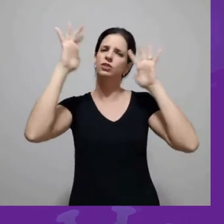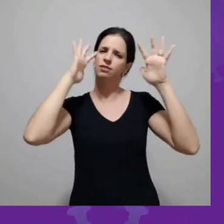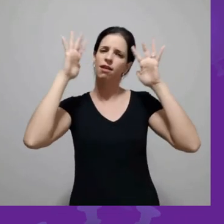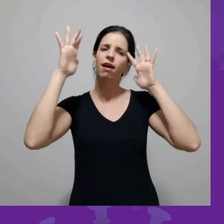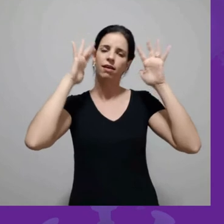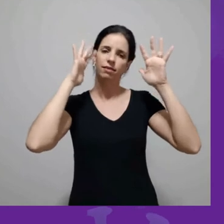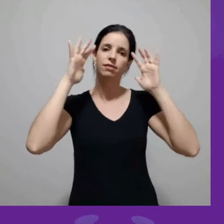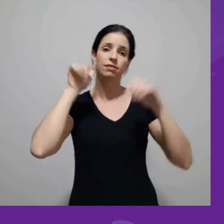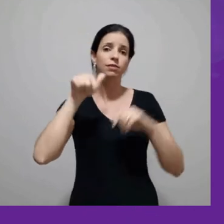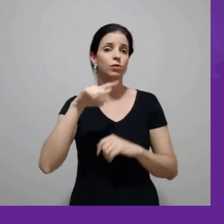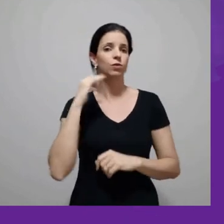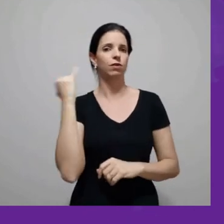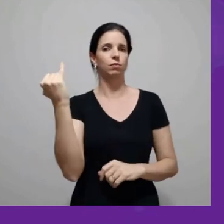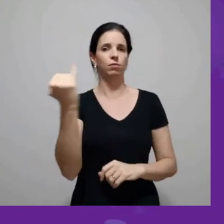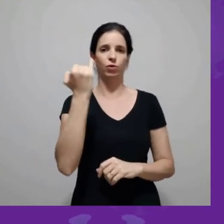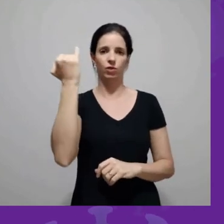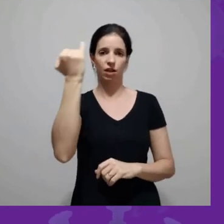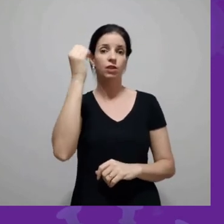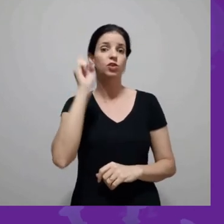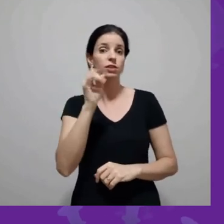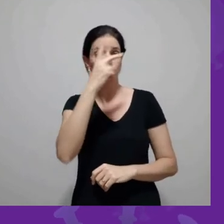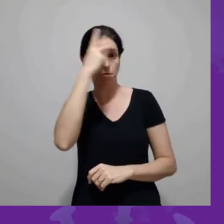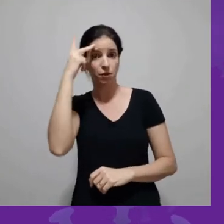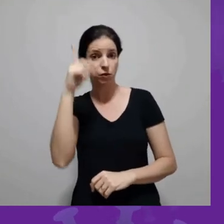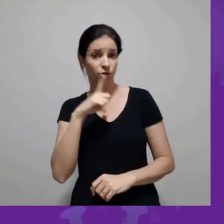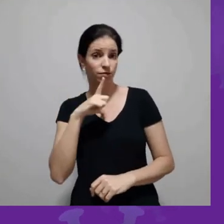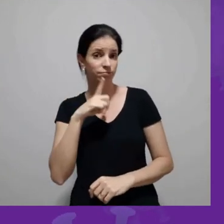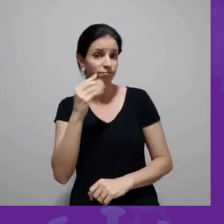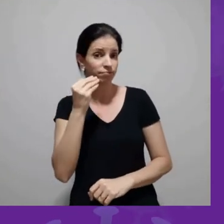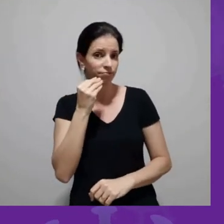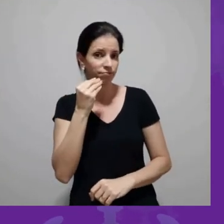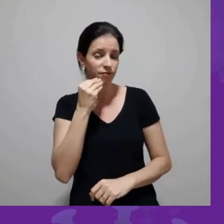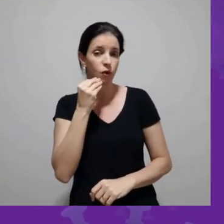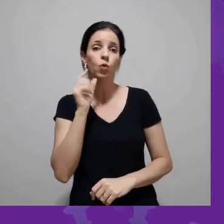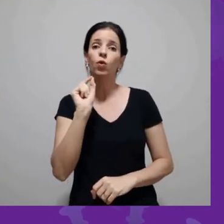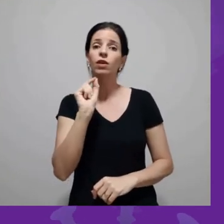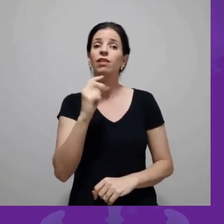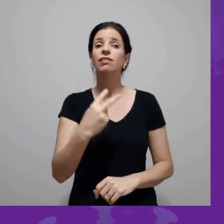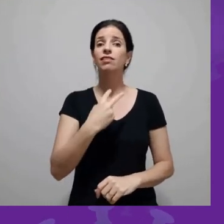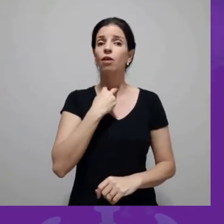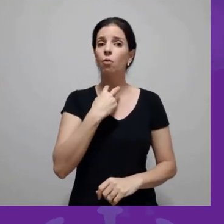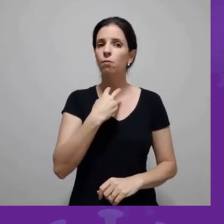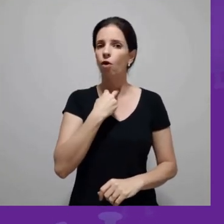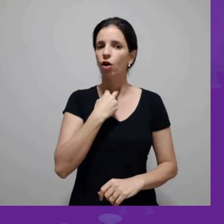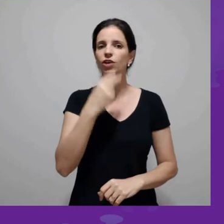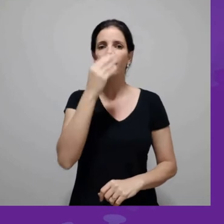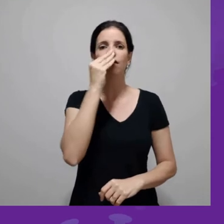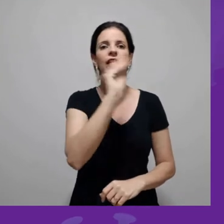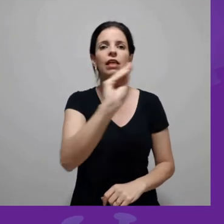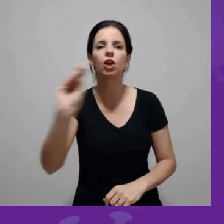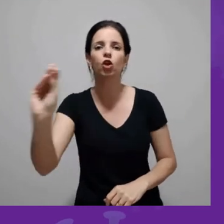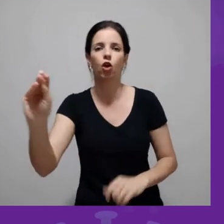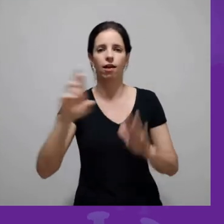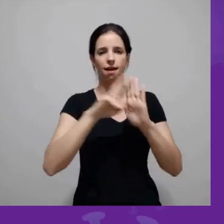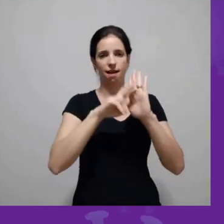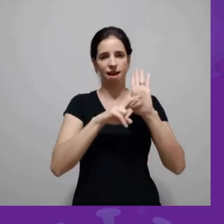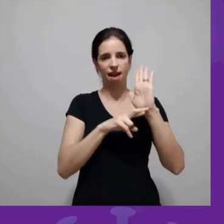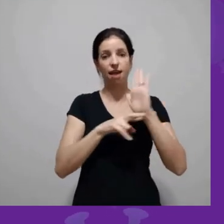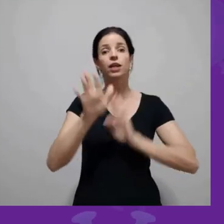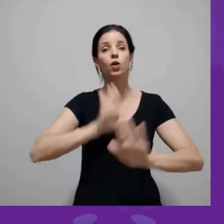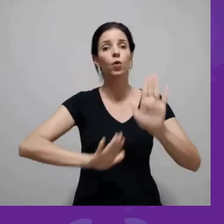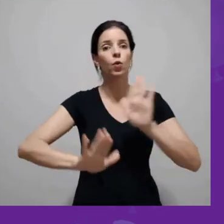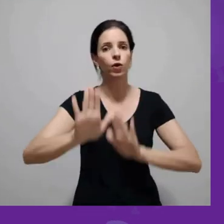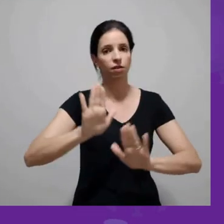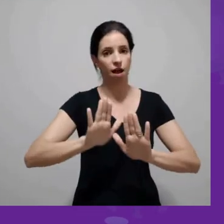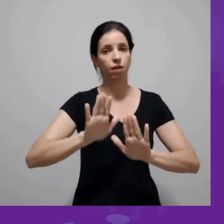e distrair um pouco. Acho que é até importante que a pessoa tenha essa oportunidade. Agora, aqui não pode negligenciar o cuidado. Qualquer